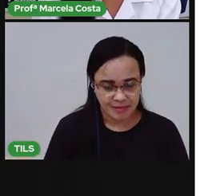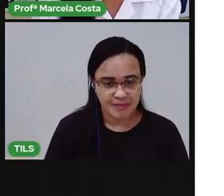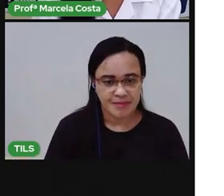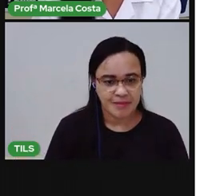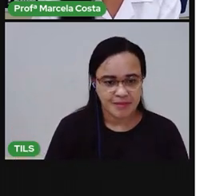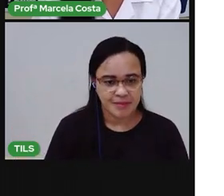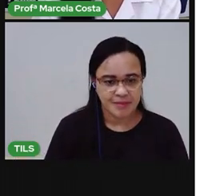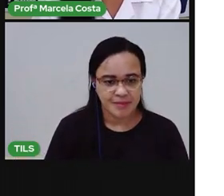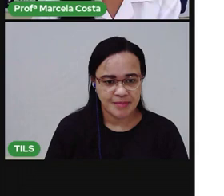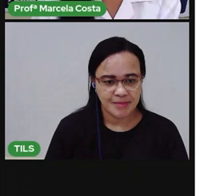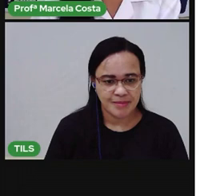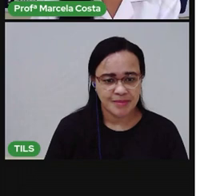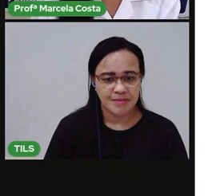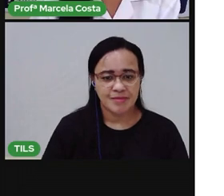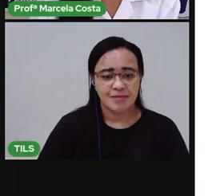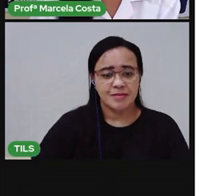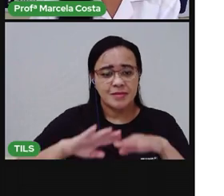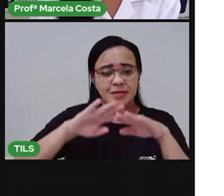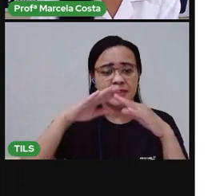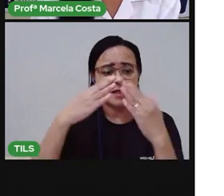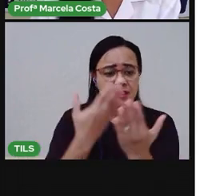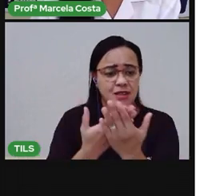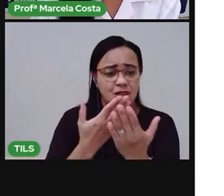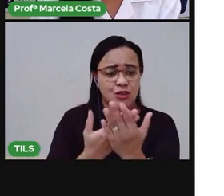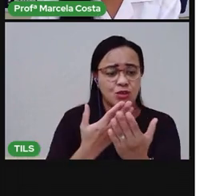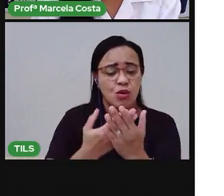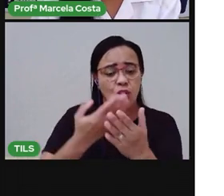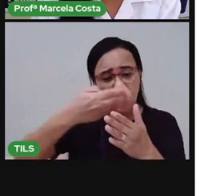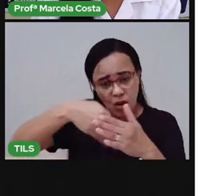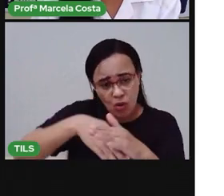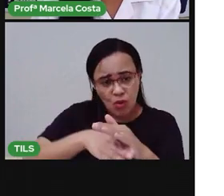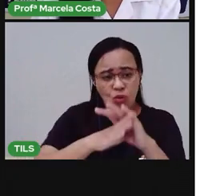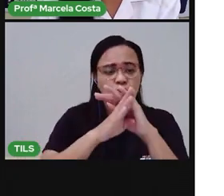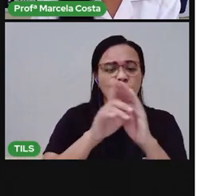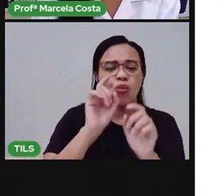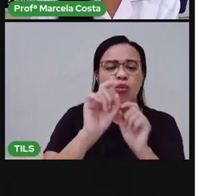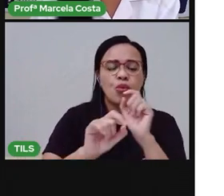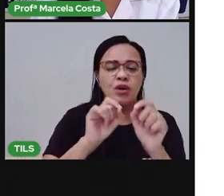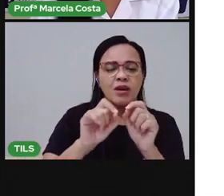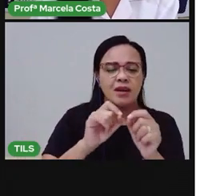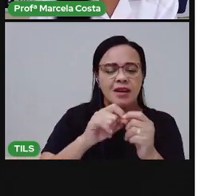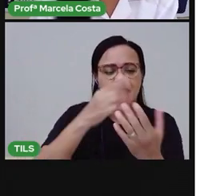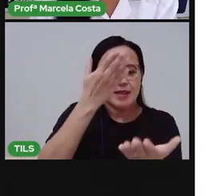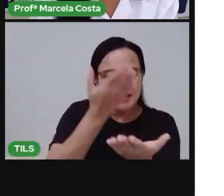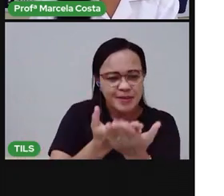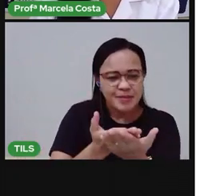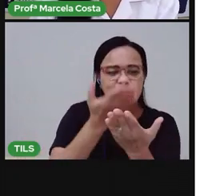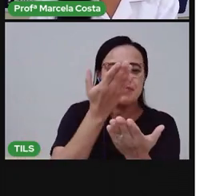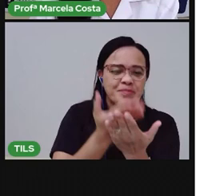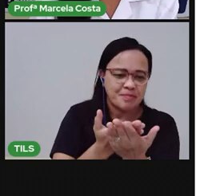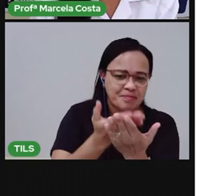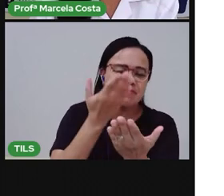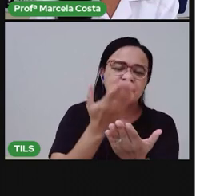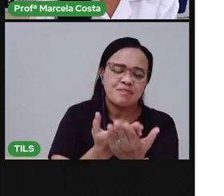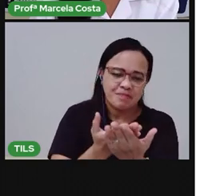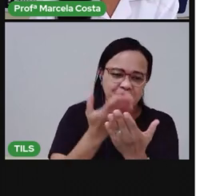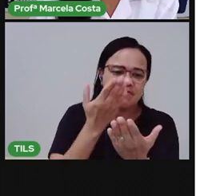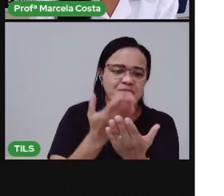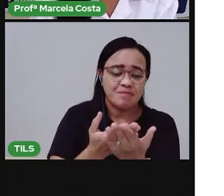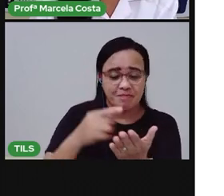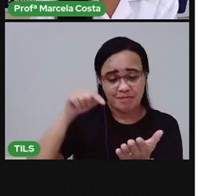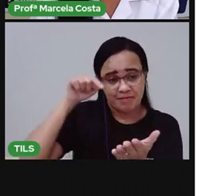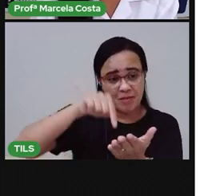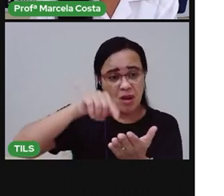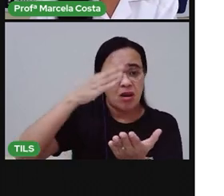O que é que Você costuma estudar, não isso? Então, na escola, é um ambiente onde